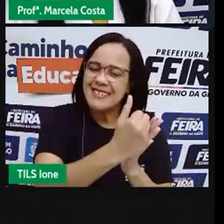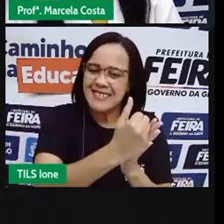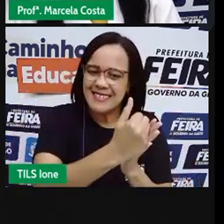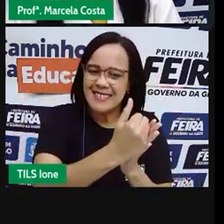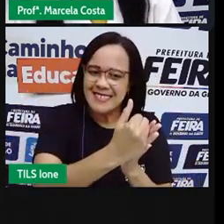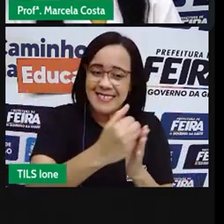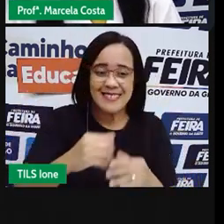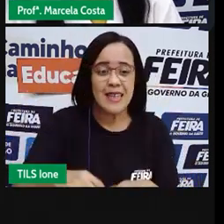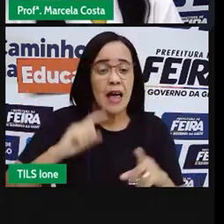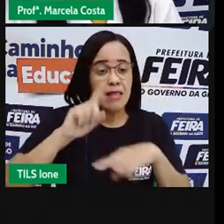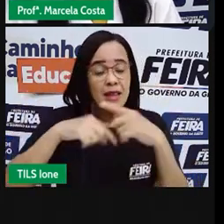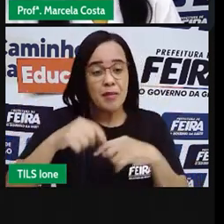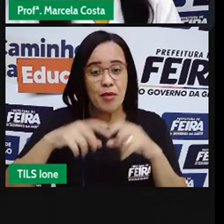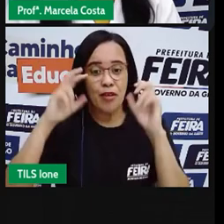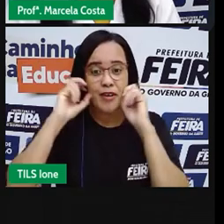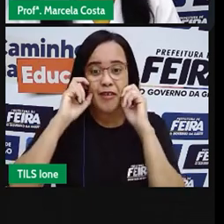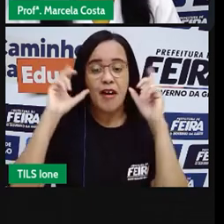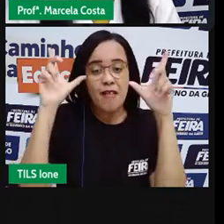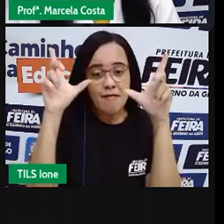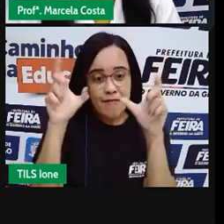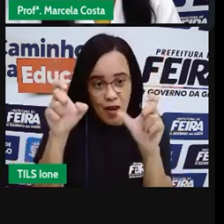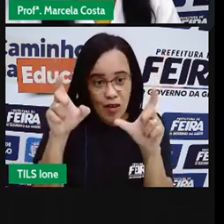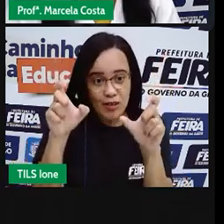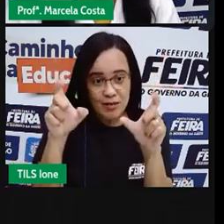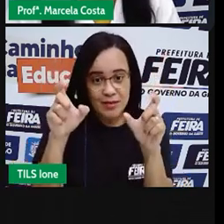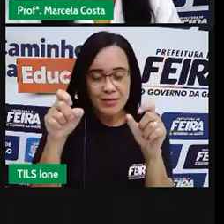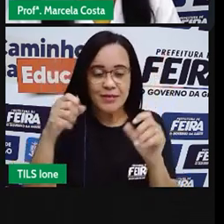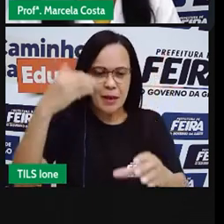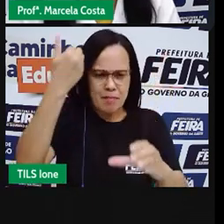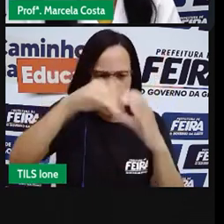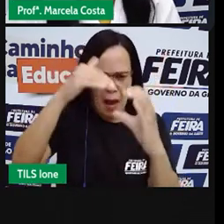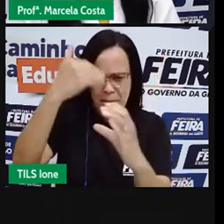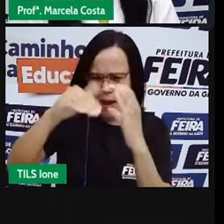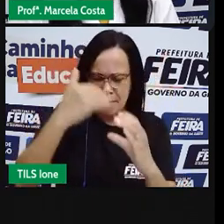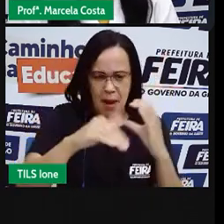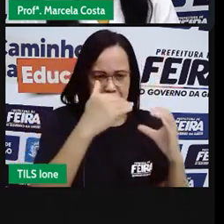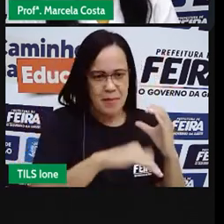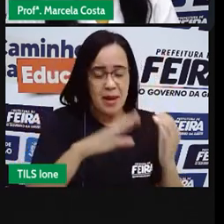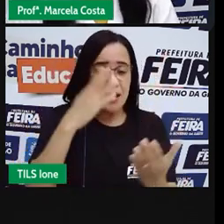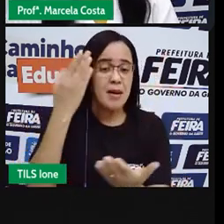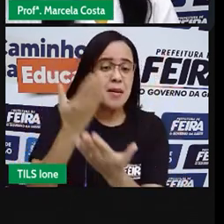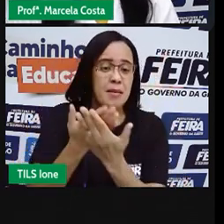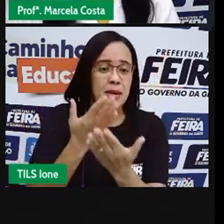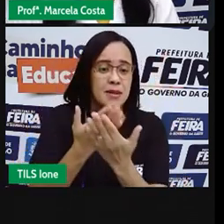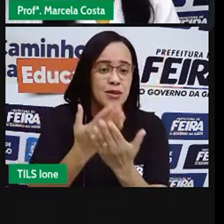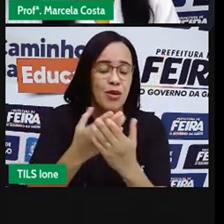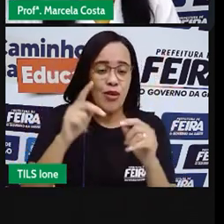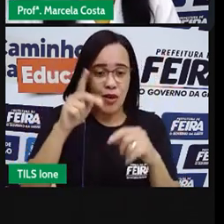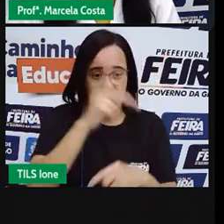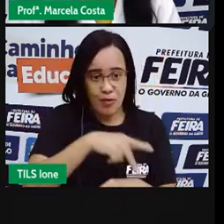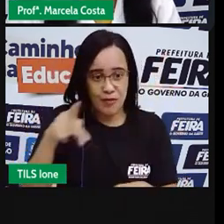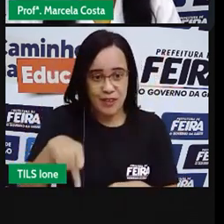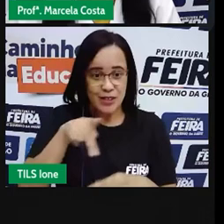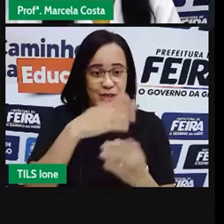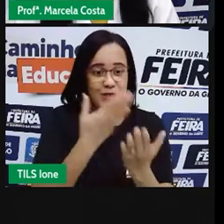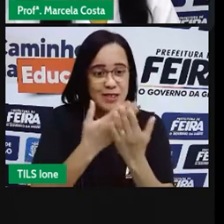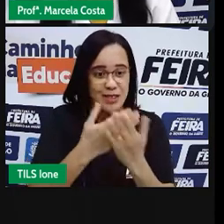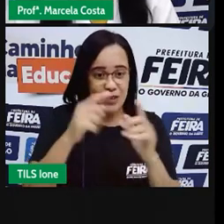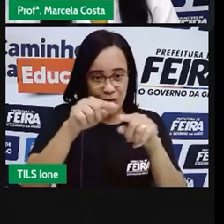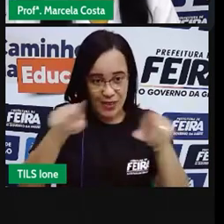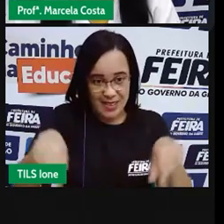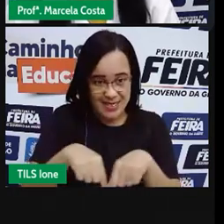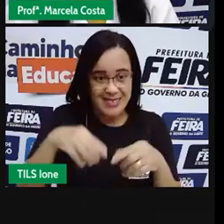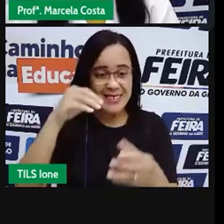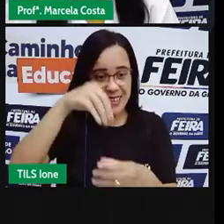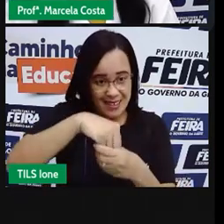Tira uma foto desse cartaz e compartilha com a professora da sua filha para eu saber que você está acompanhando as utilidades que você